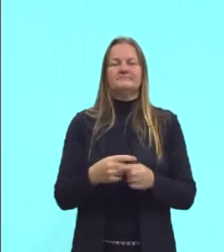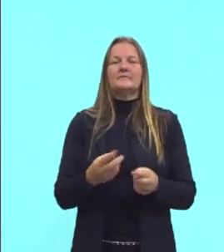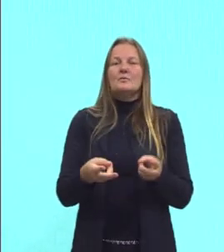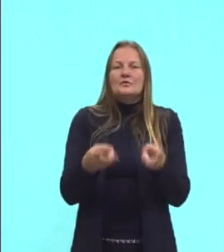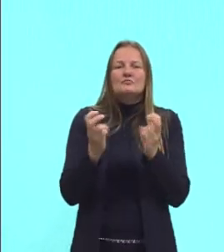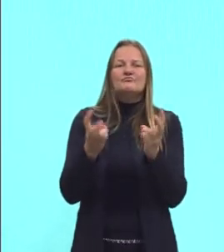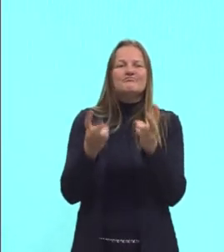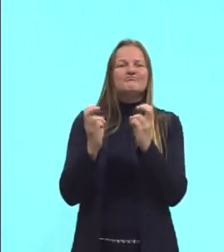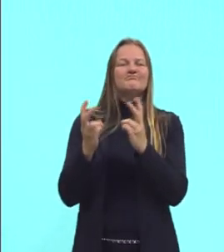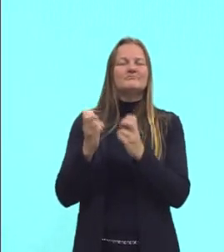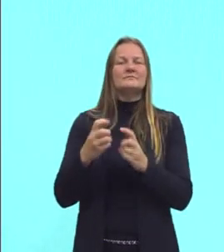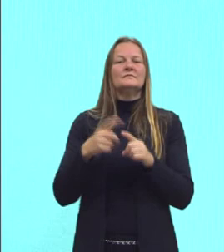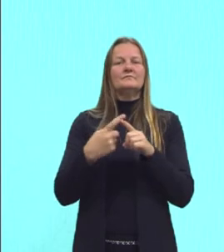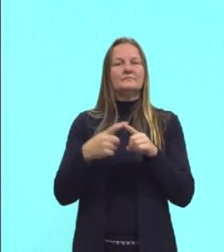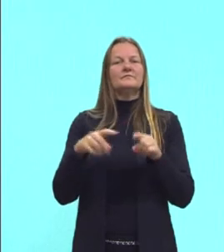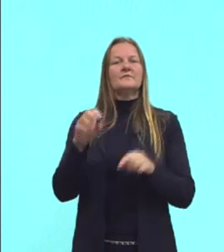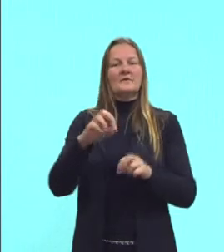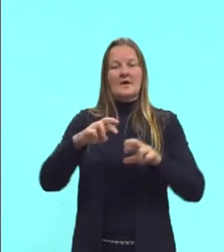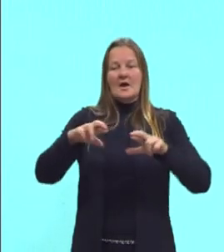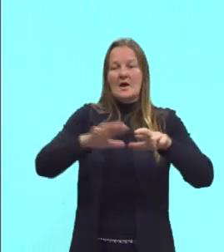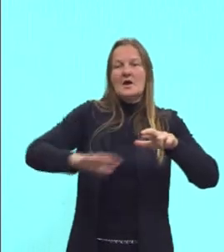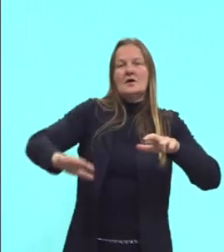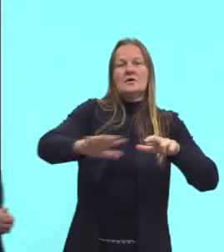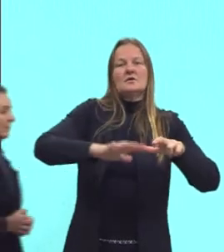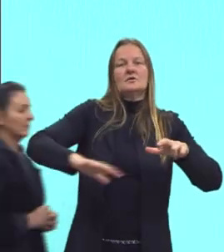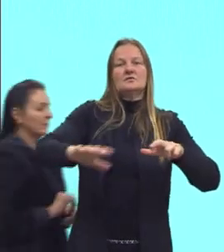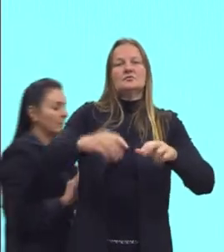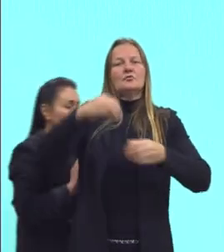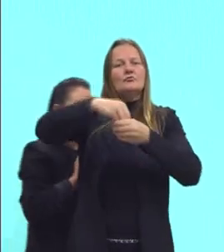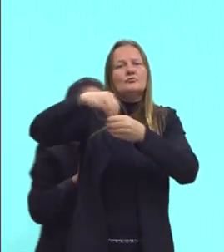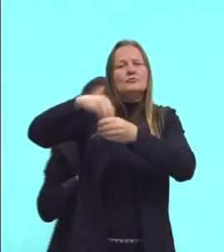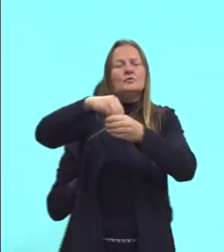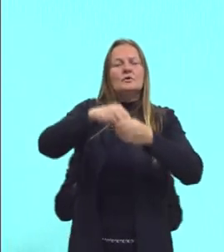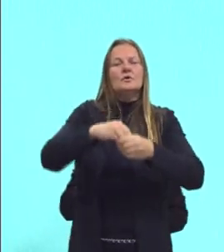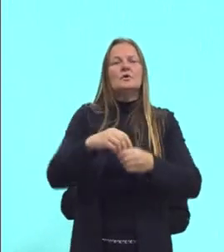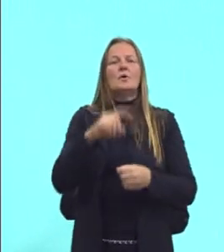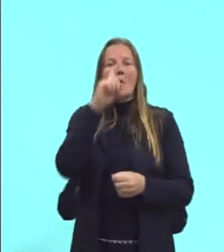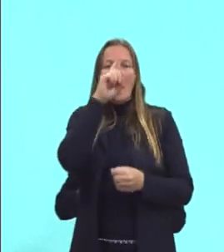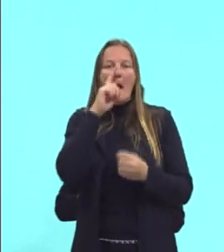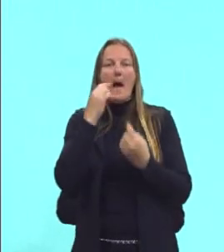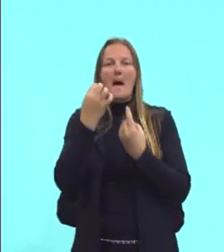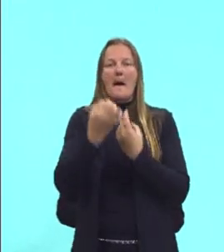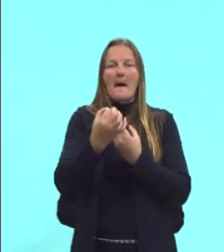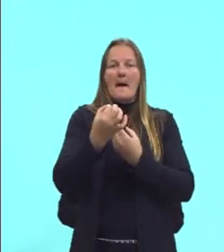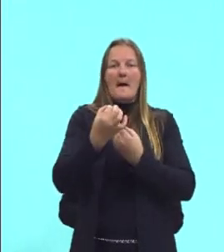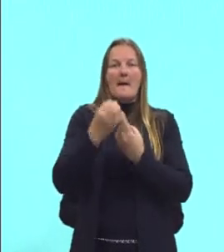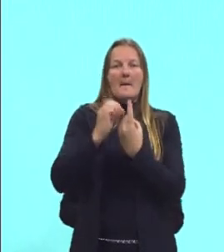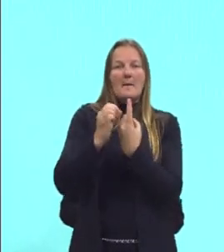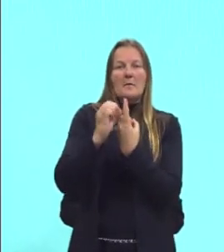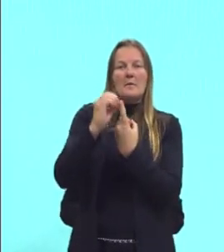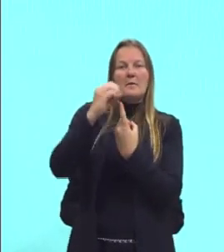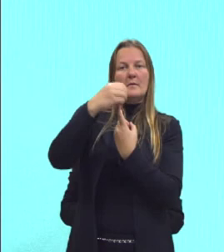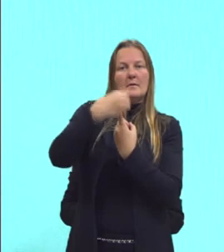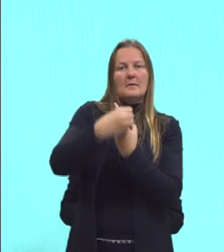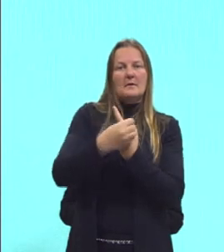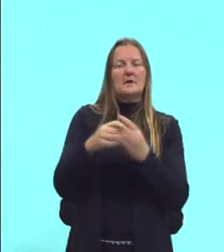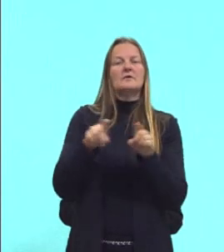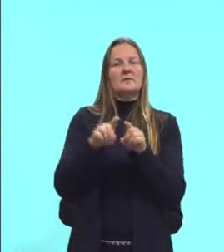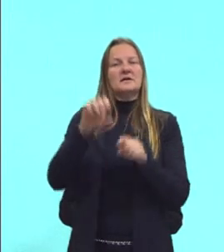que vai ser utilizada também nessa região, vai ser plantada também a soja, né? A soja é outro local também muito